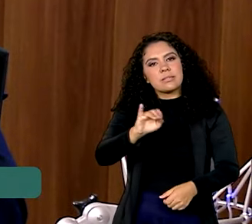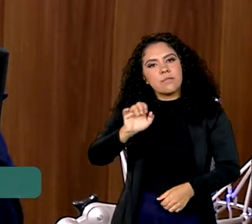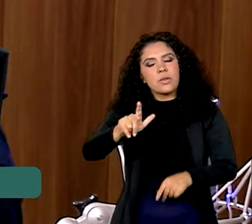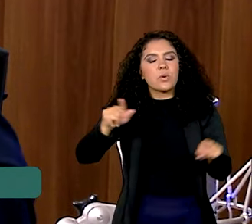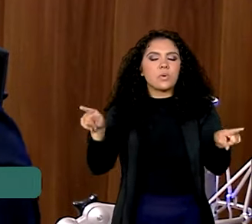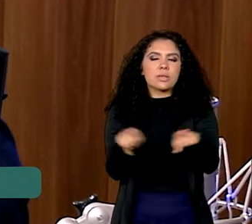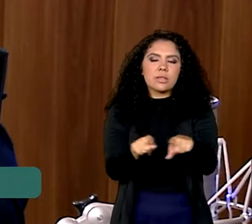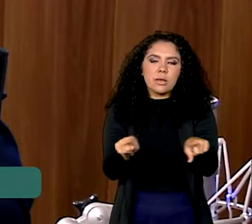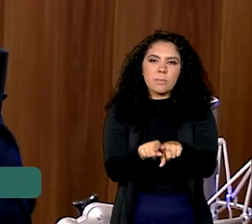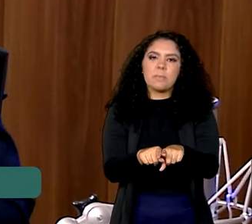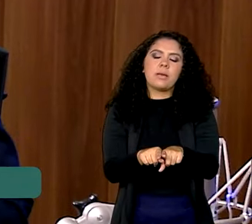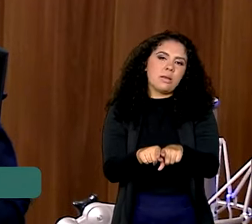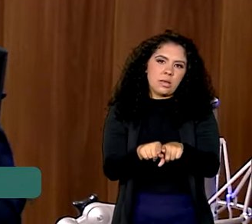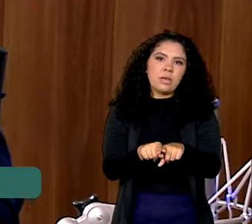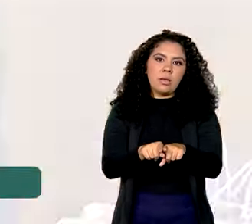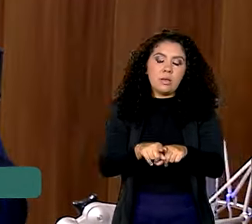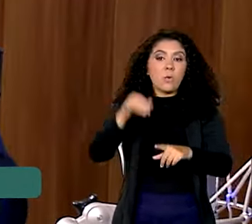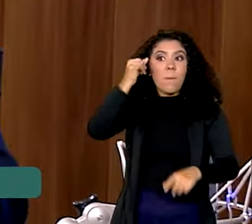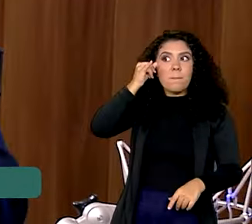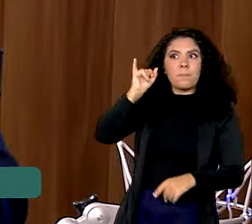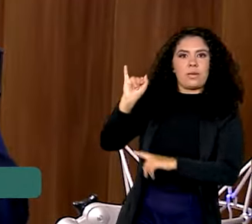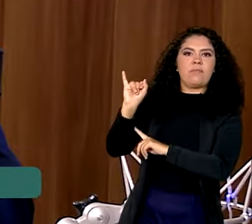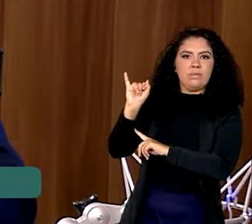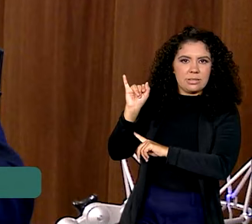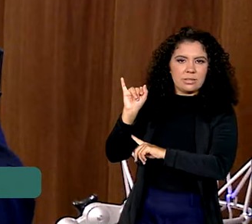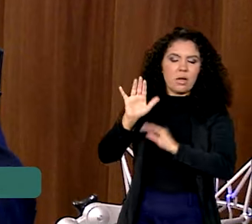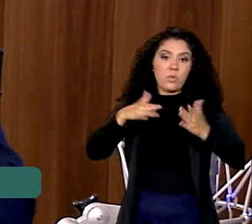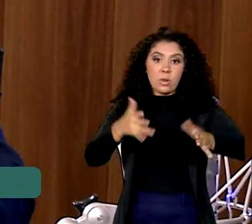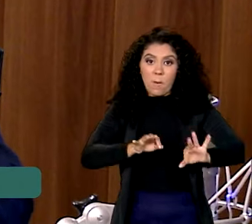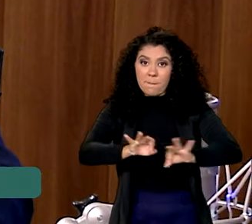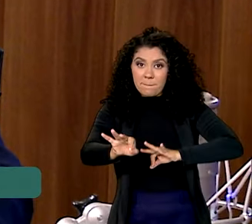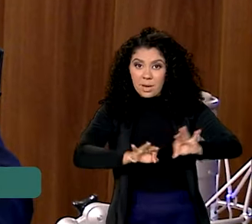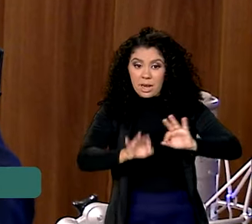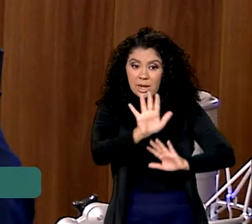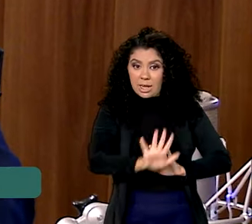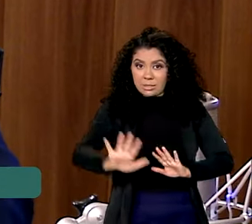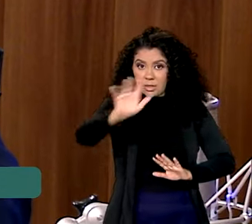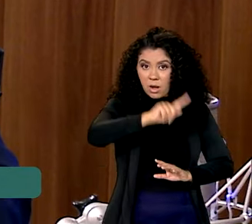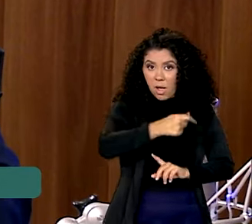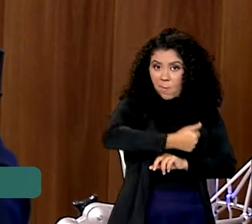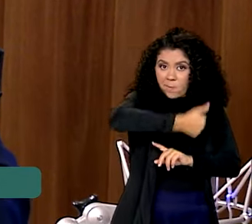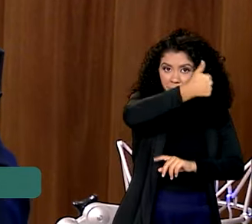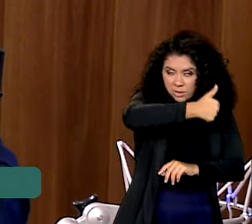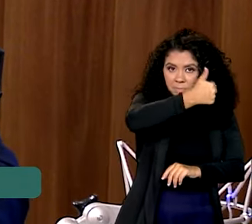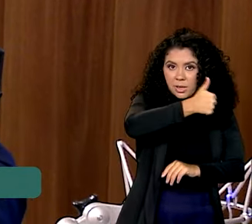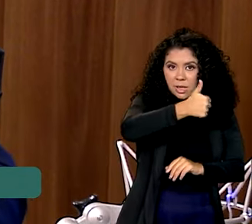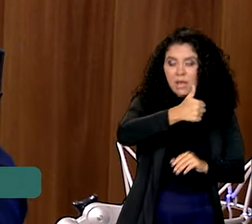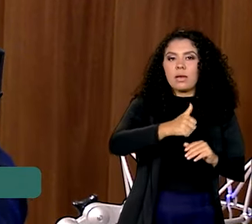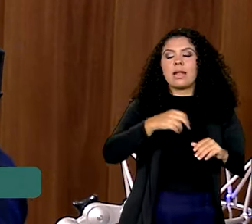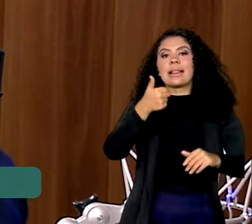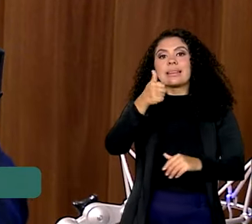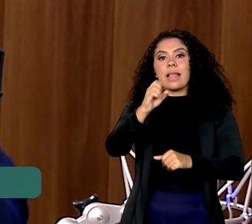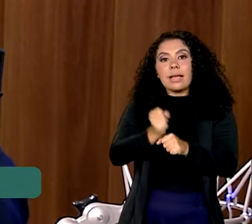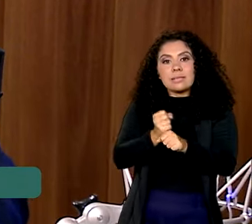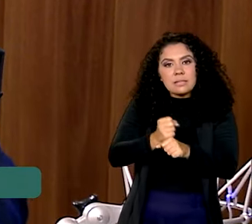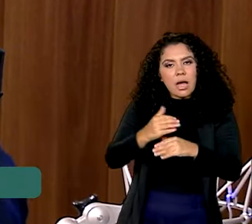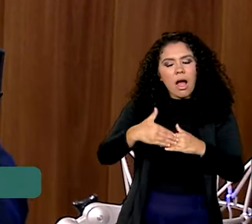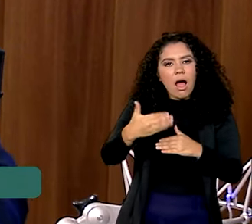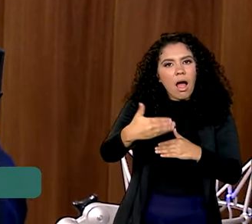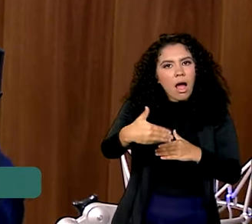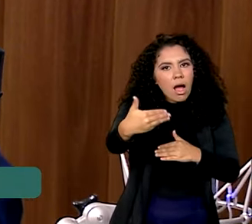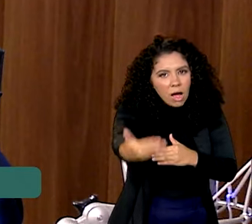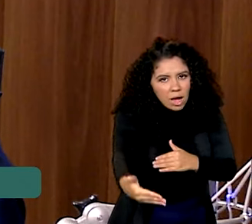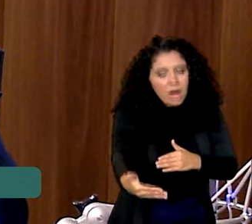prevenção. Então, o plano nacional será o primeiro, depois de 10 anos da política,